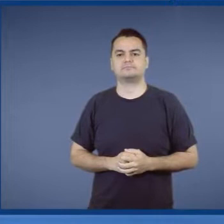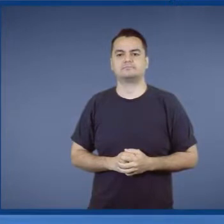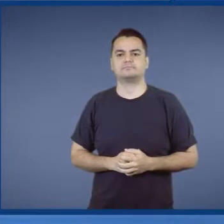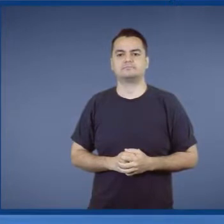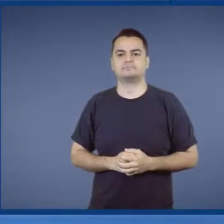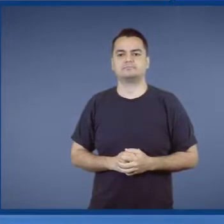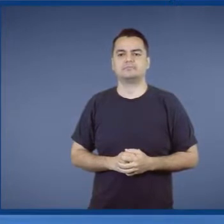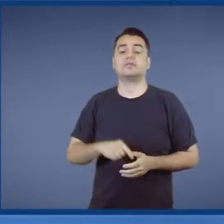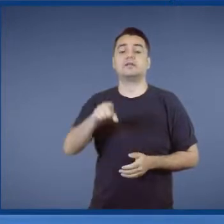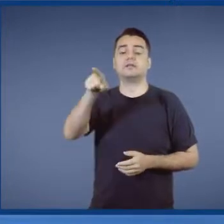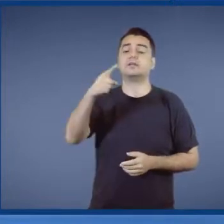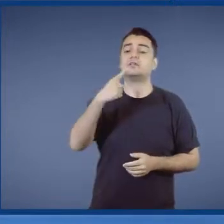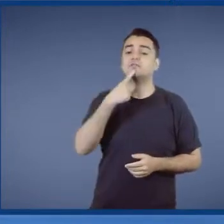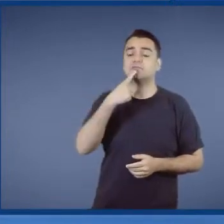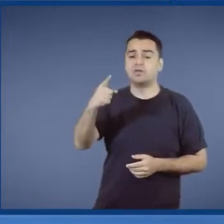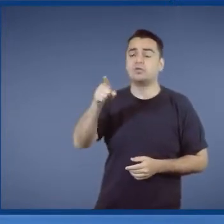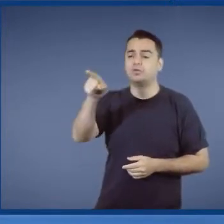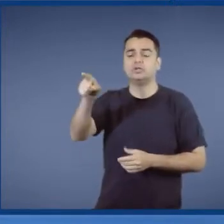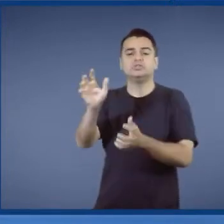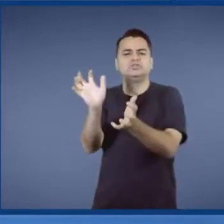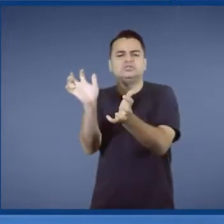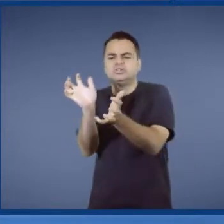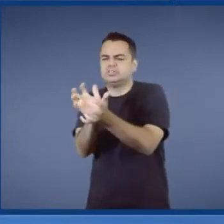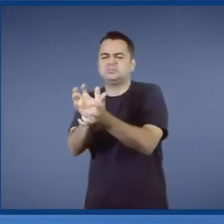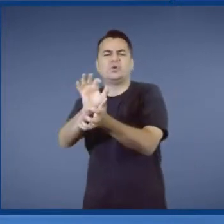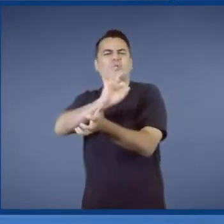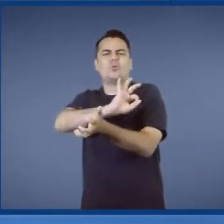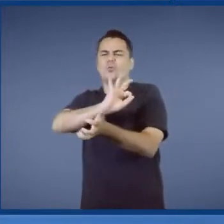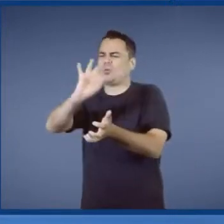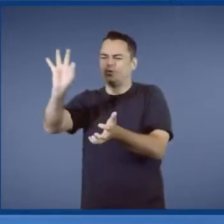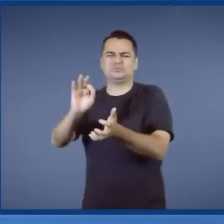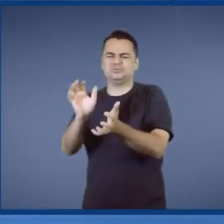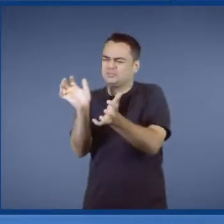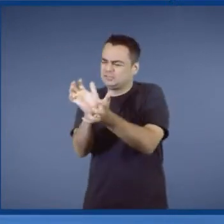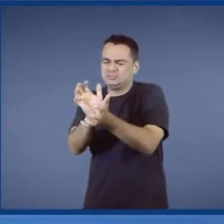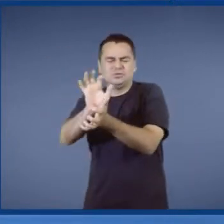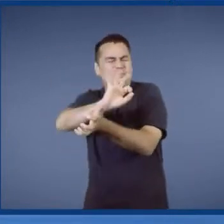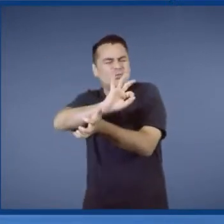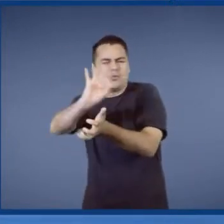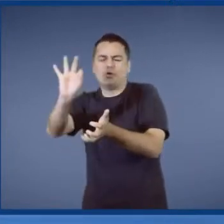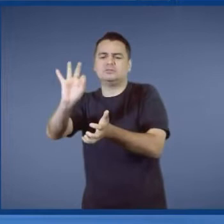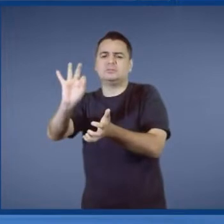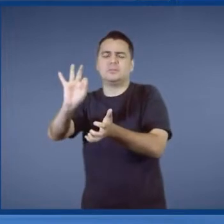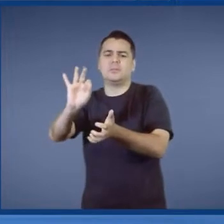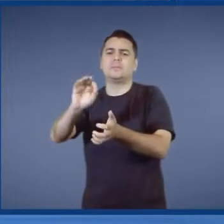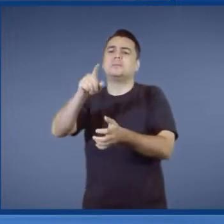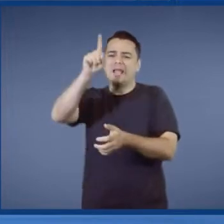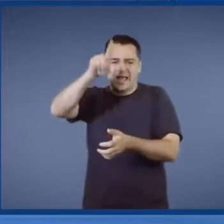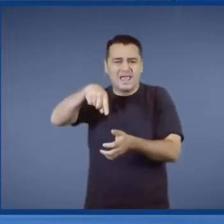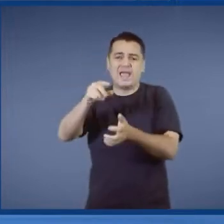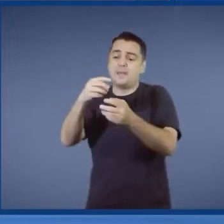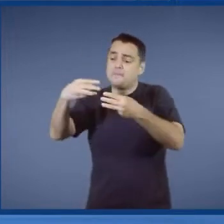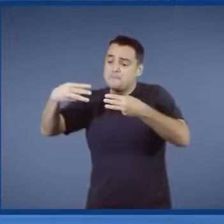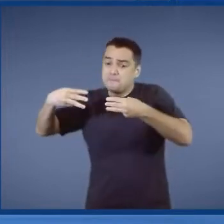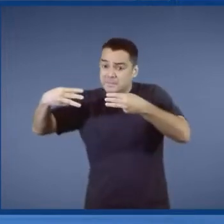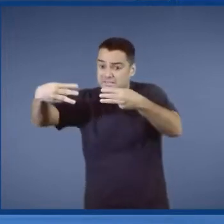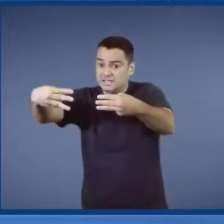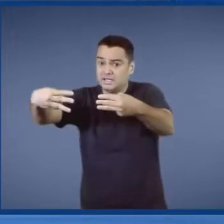Fui abençoado de trabalhar com um time maravilhoso. E aí, vou falar para vocês, sem medo de errar. É o melhor time que já passou naquele ministério.